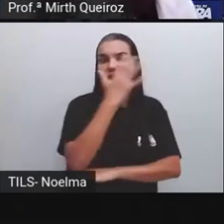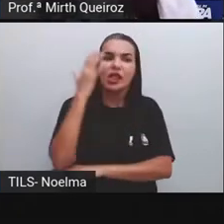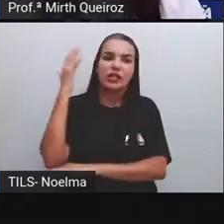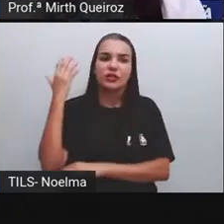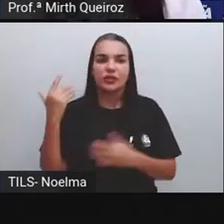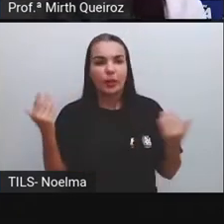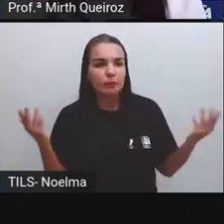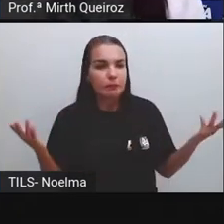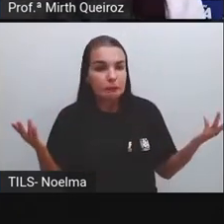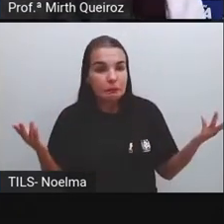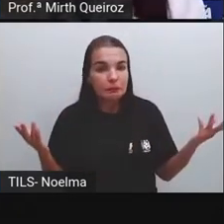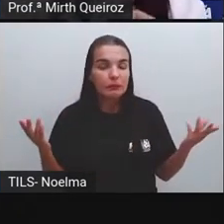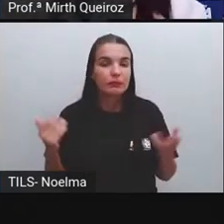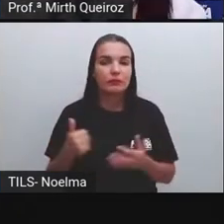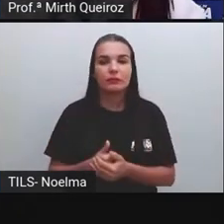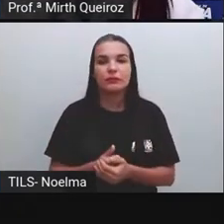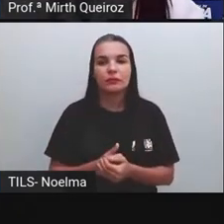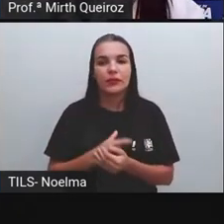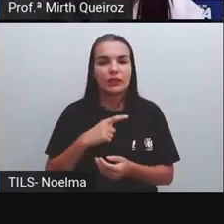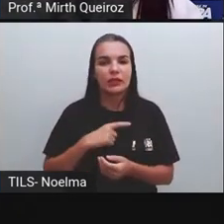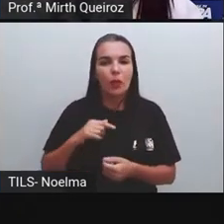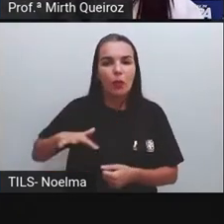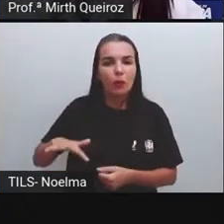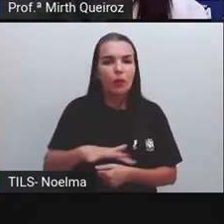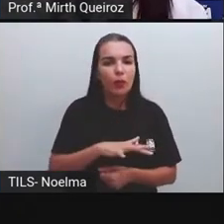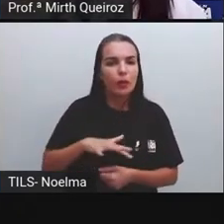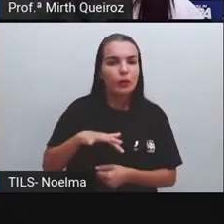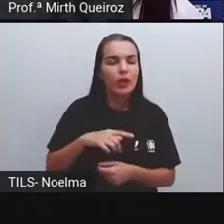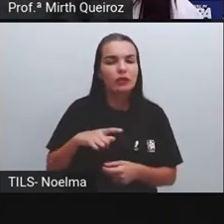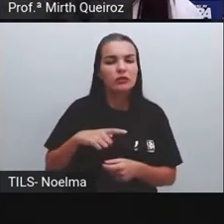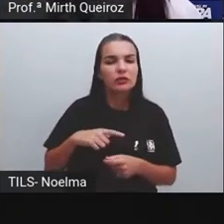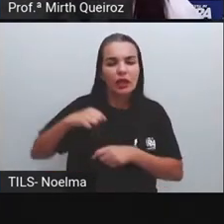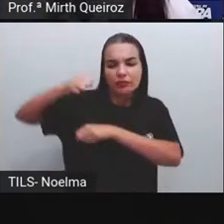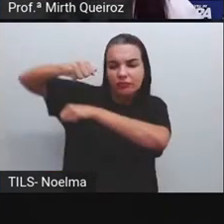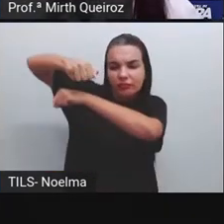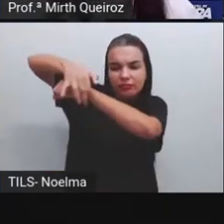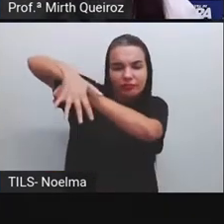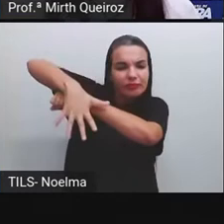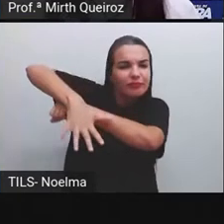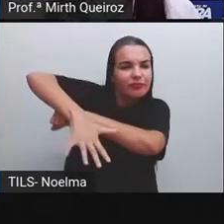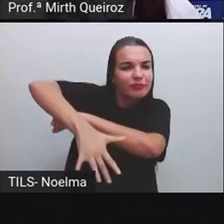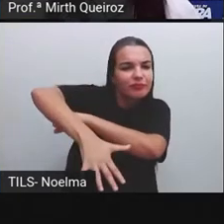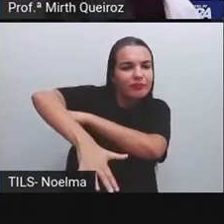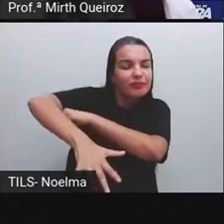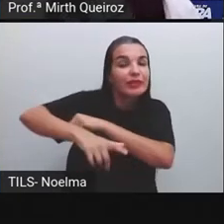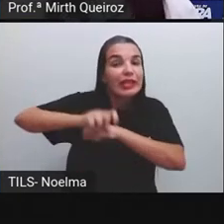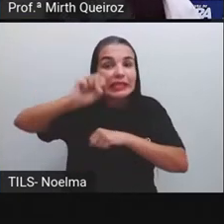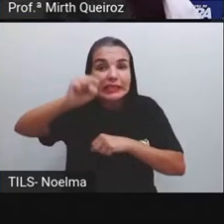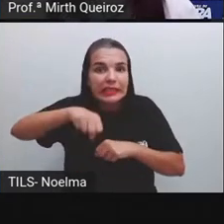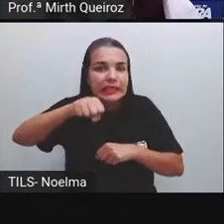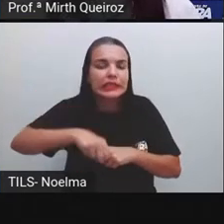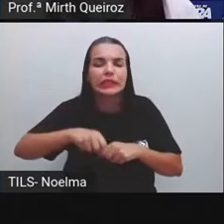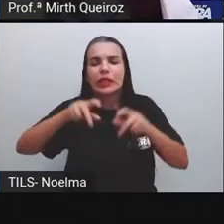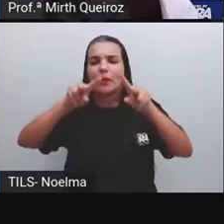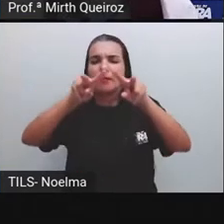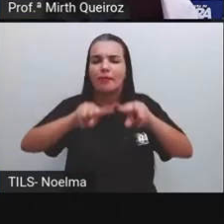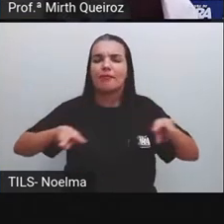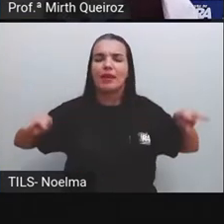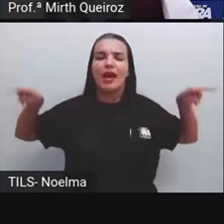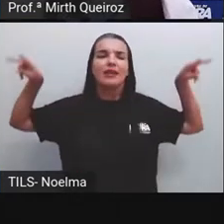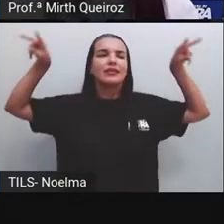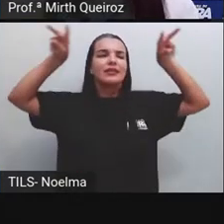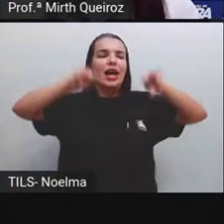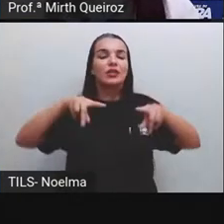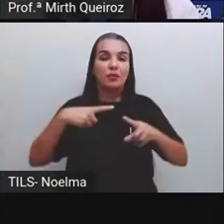um ambiente onde tem ali cachoeiras e tal. Isso é paisagem. Por quê? Porque eu acho